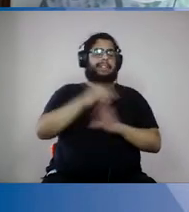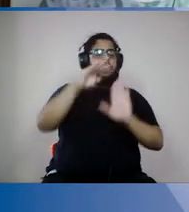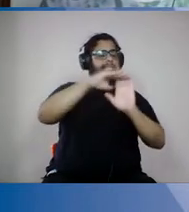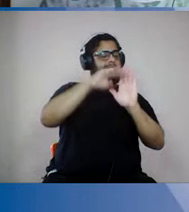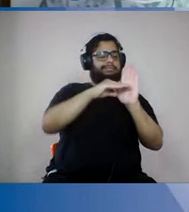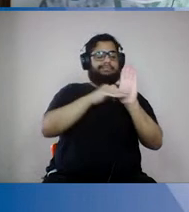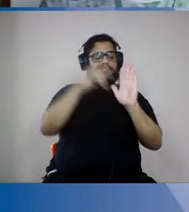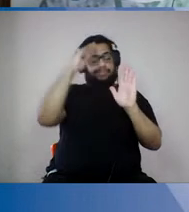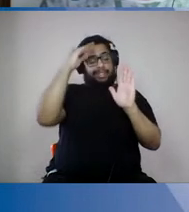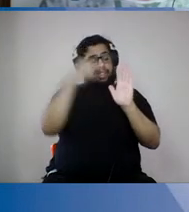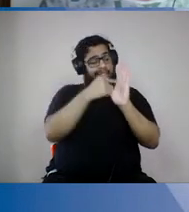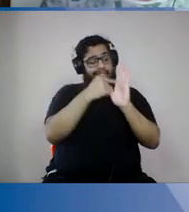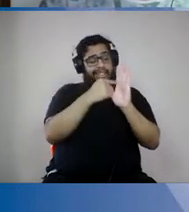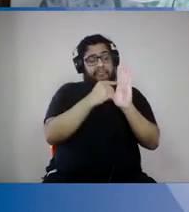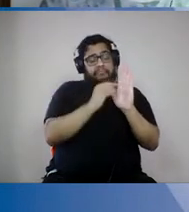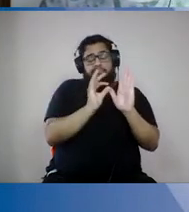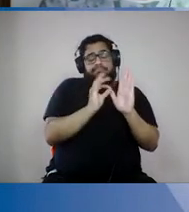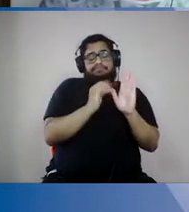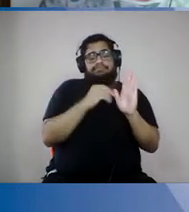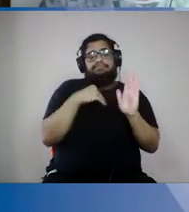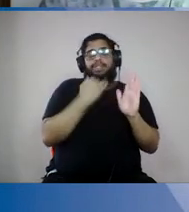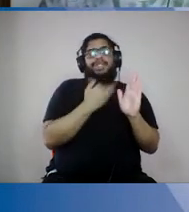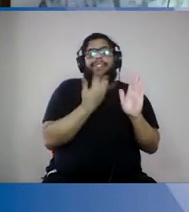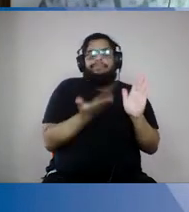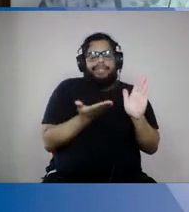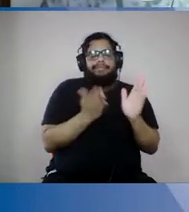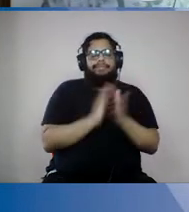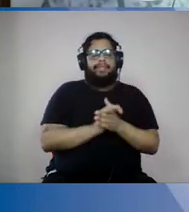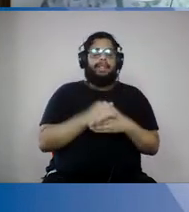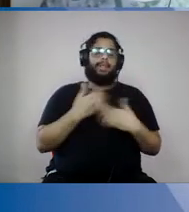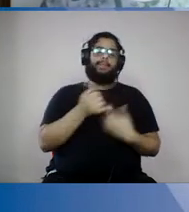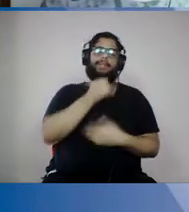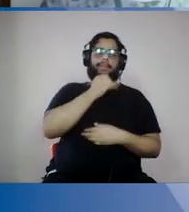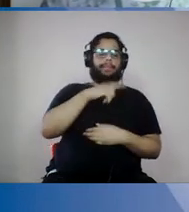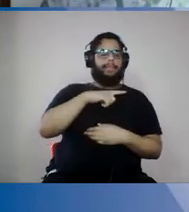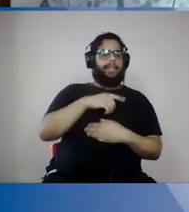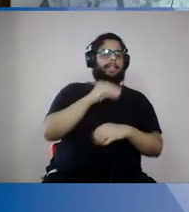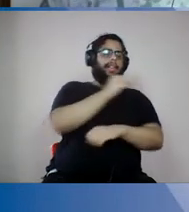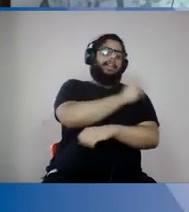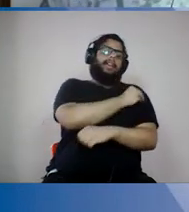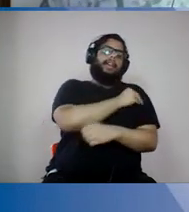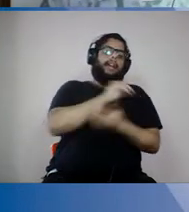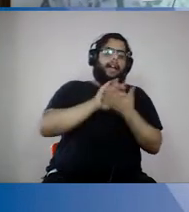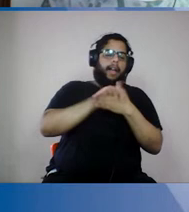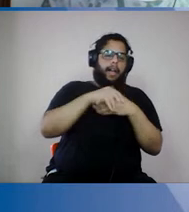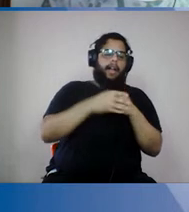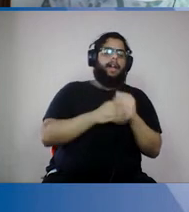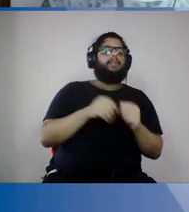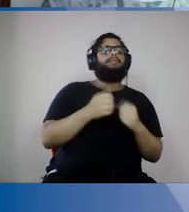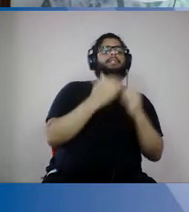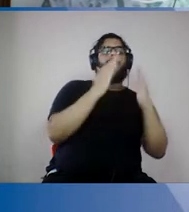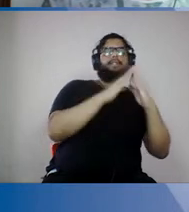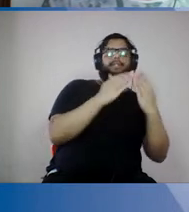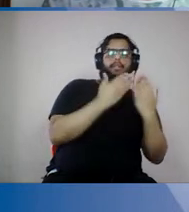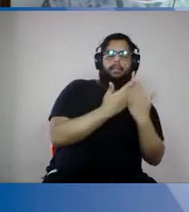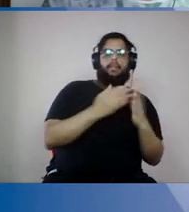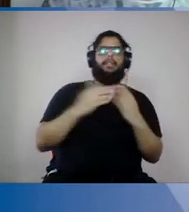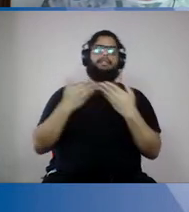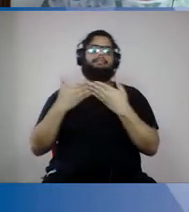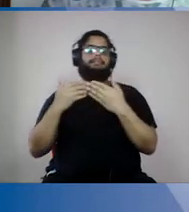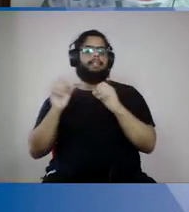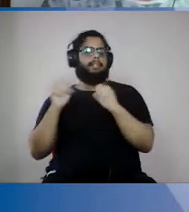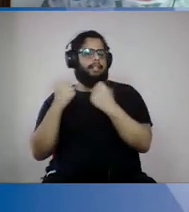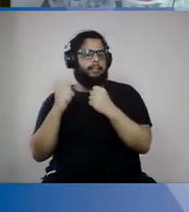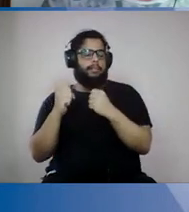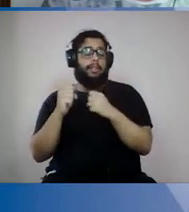segurança aqui, máscara, distanciamento, álcool gel, tudo aqui na academia, na escola, onde quer que seja, mas o vírus circulando com essa intensidade